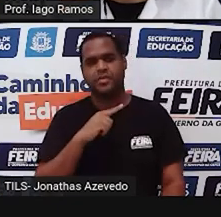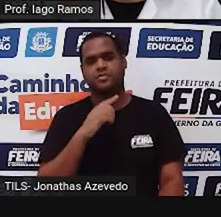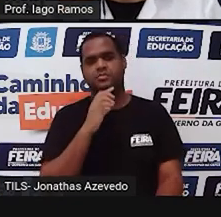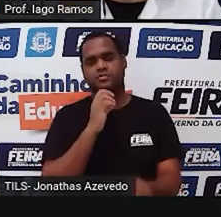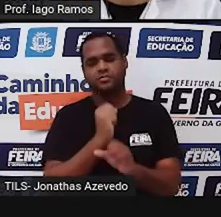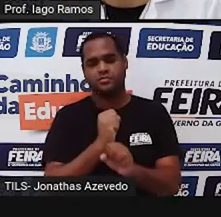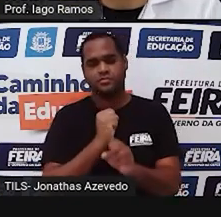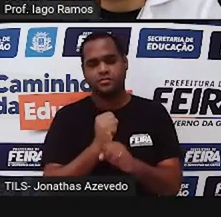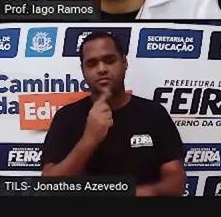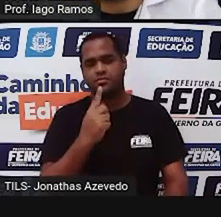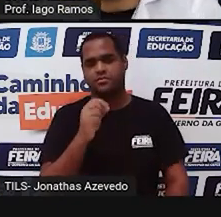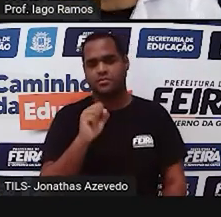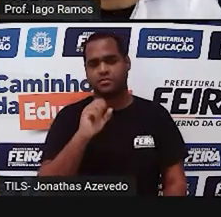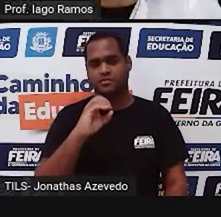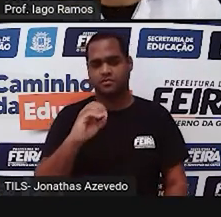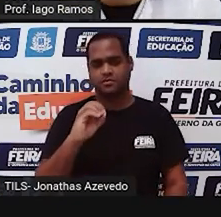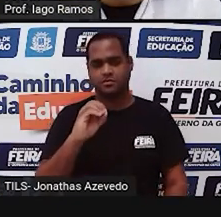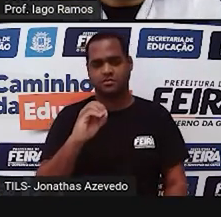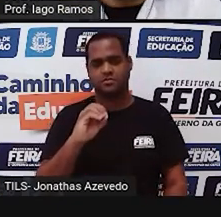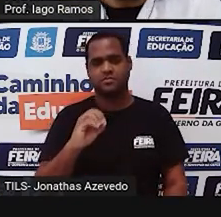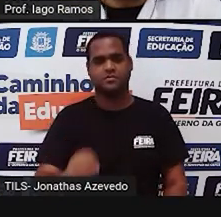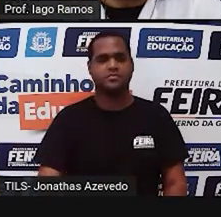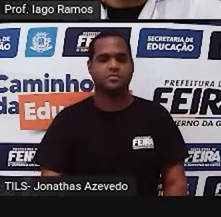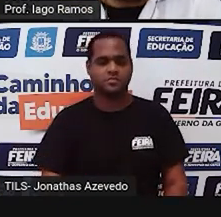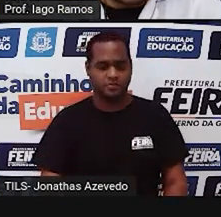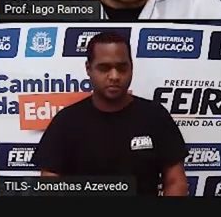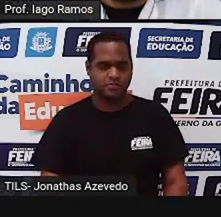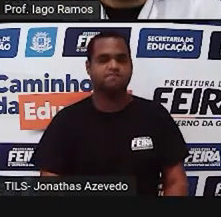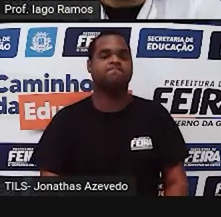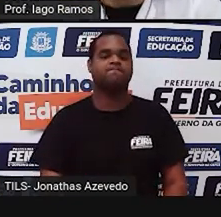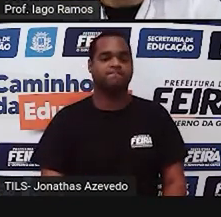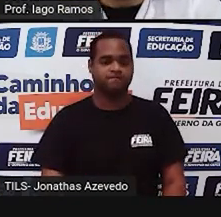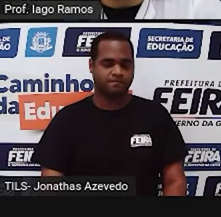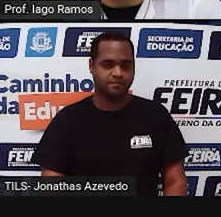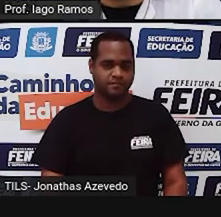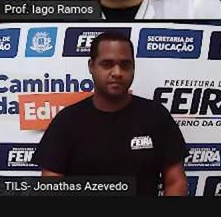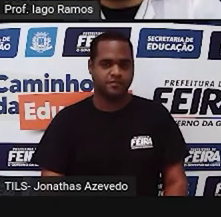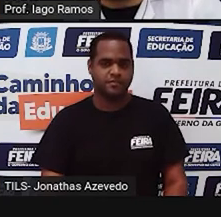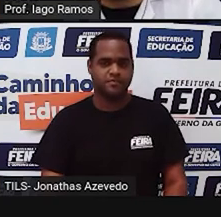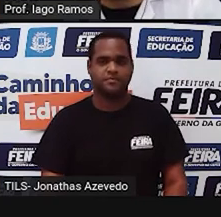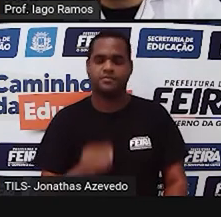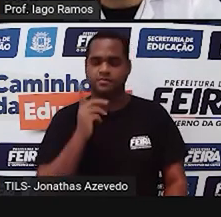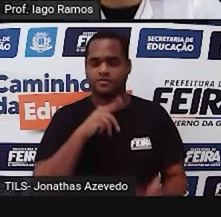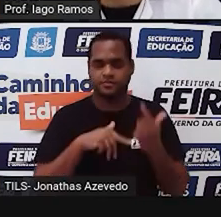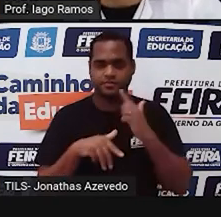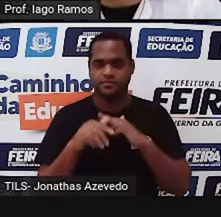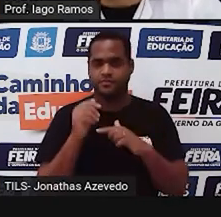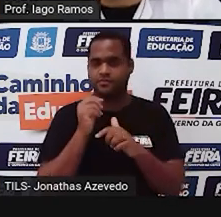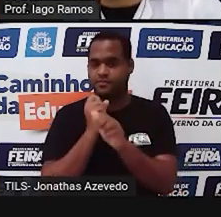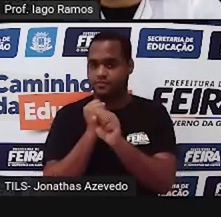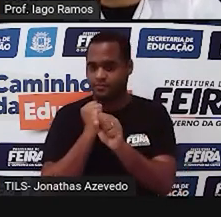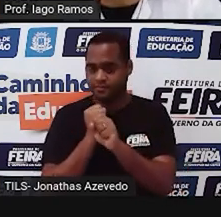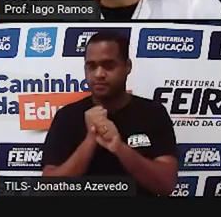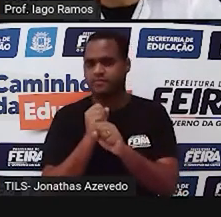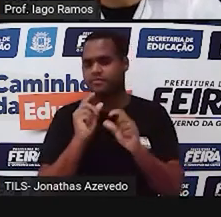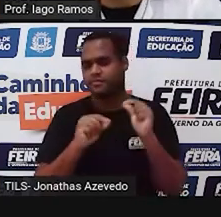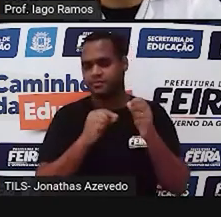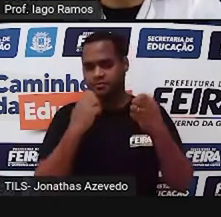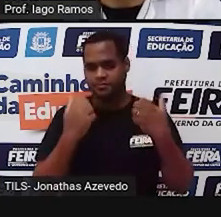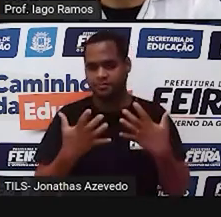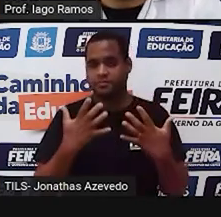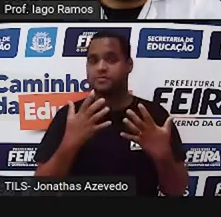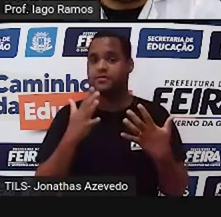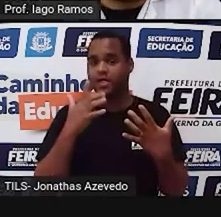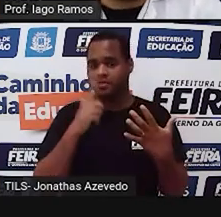igual a 180 graus. E aí, a gente sabe que a soma desses três vai dar essa